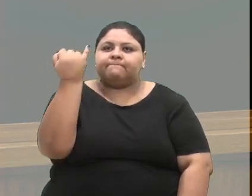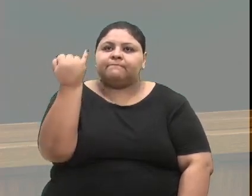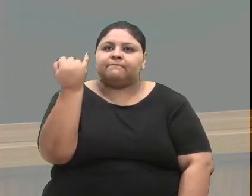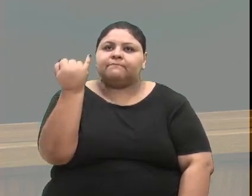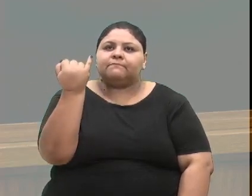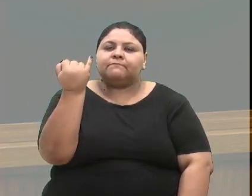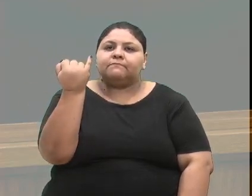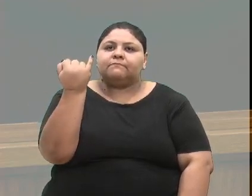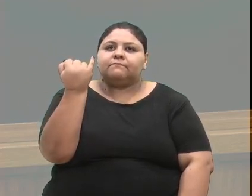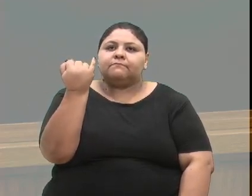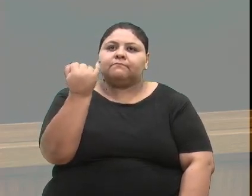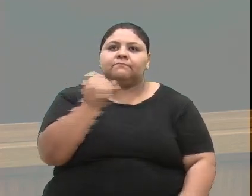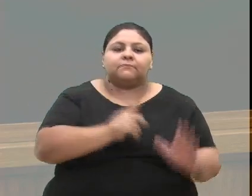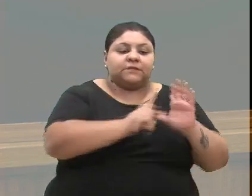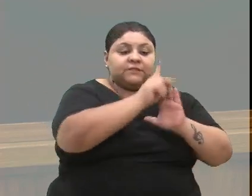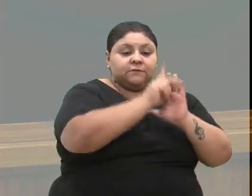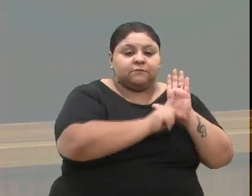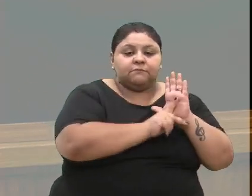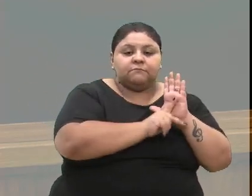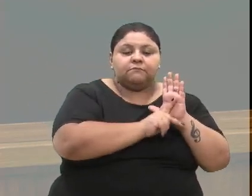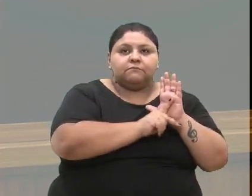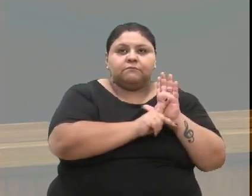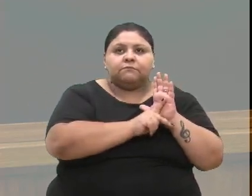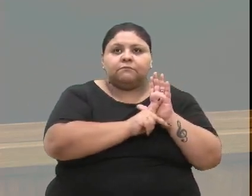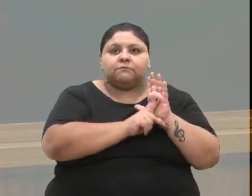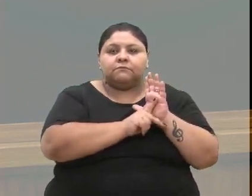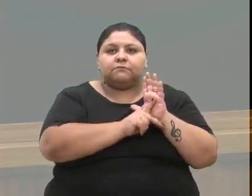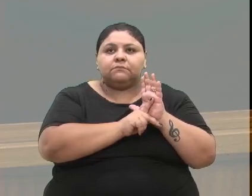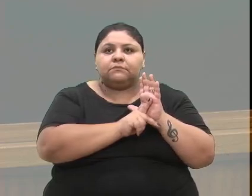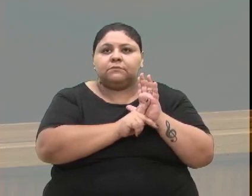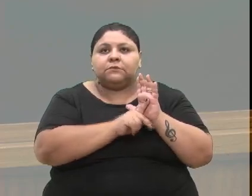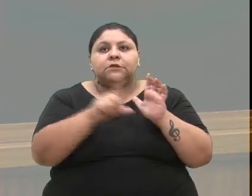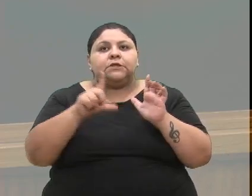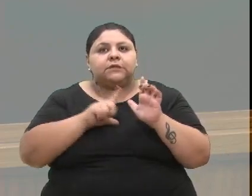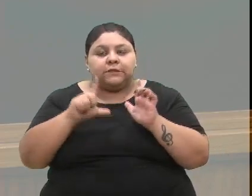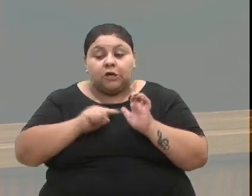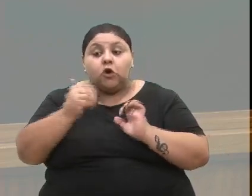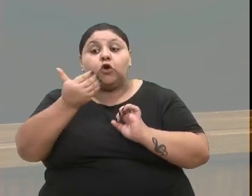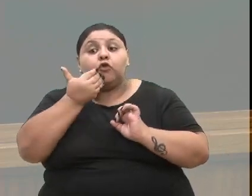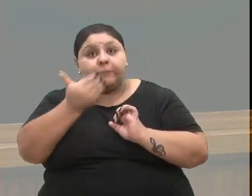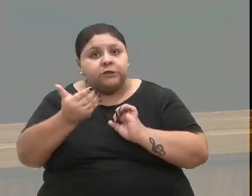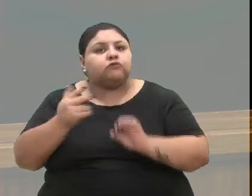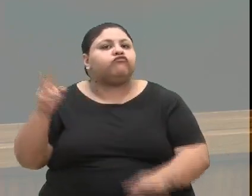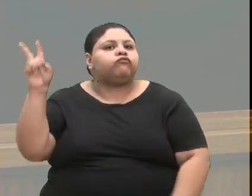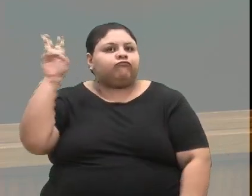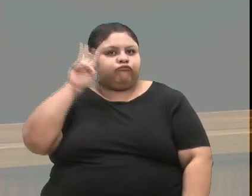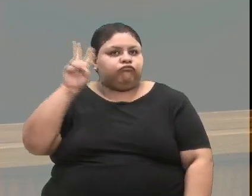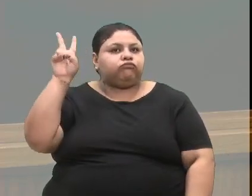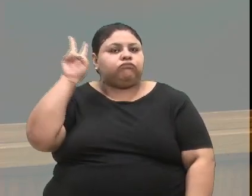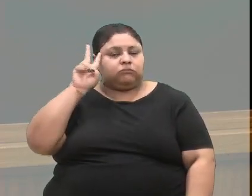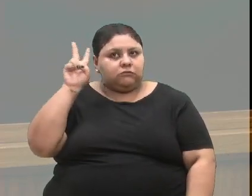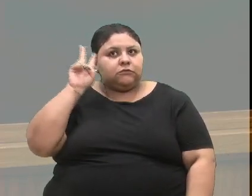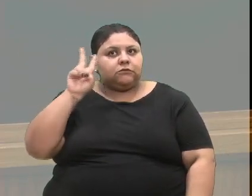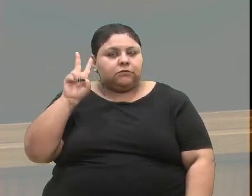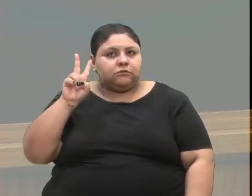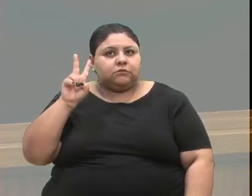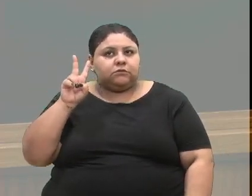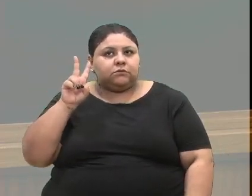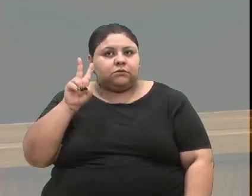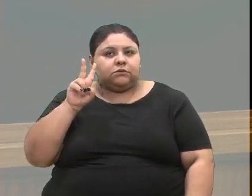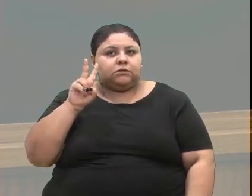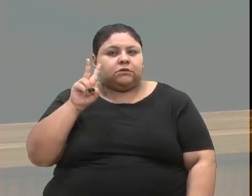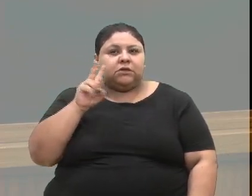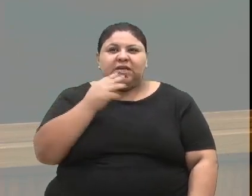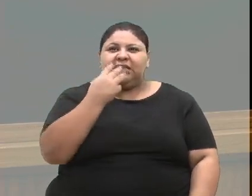fundamental esse projeto, em que pese que há uma reivindicação histórica de que a trimestralidade